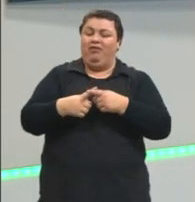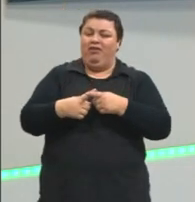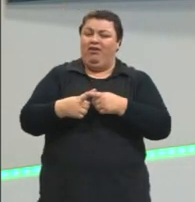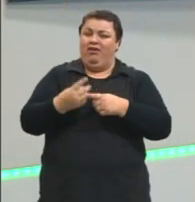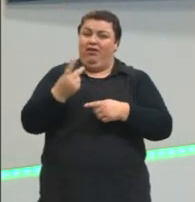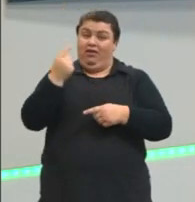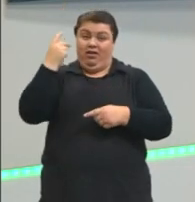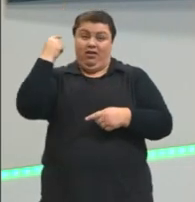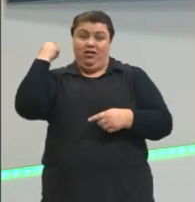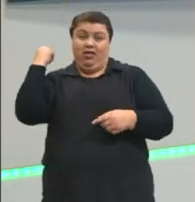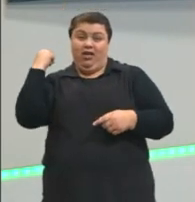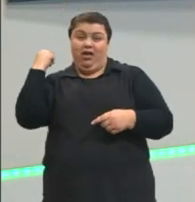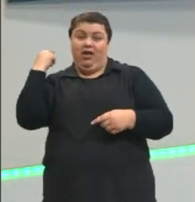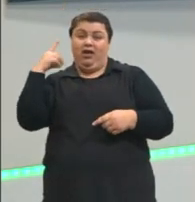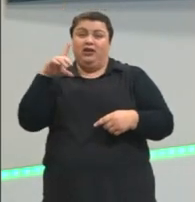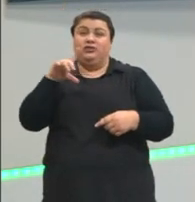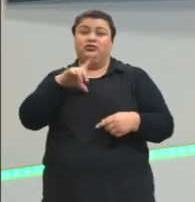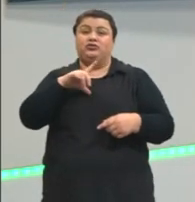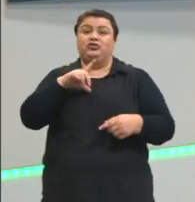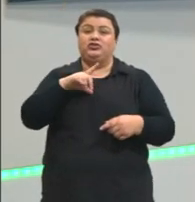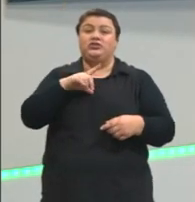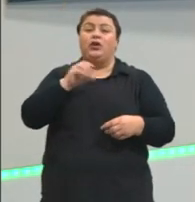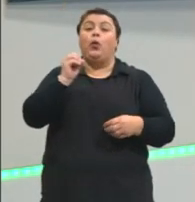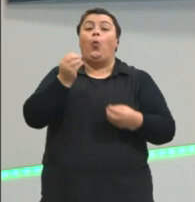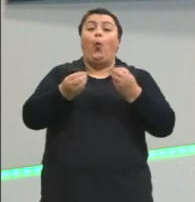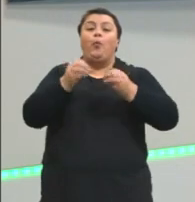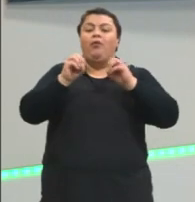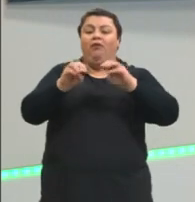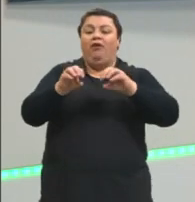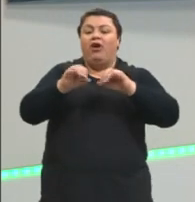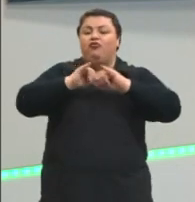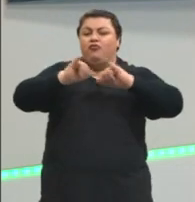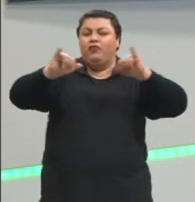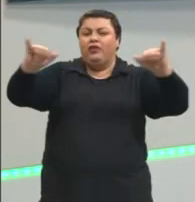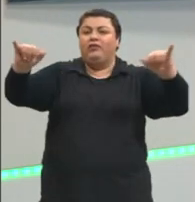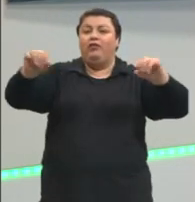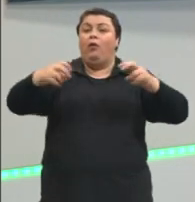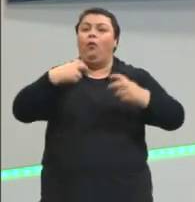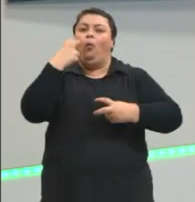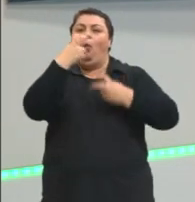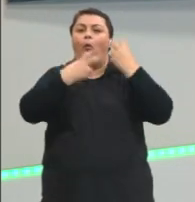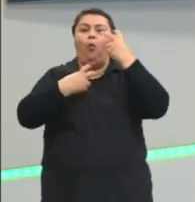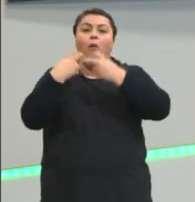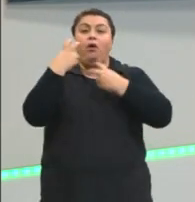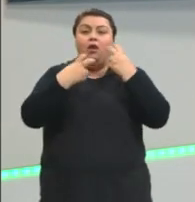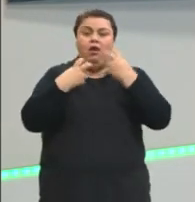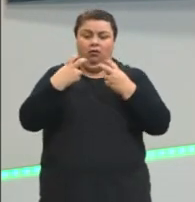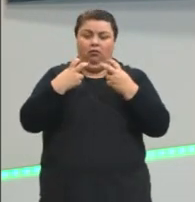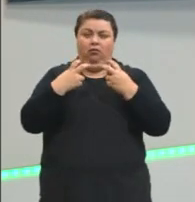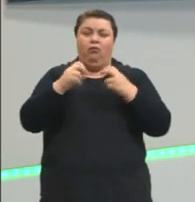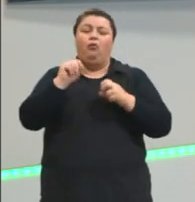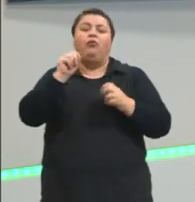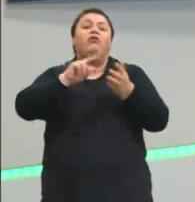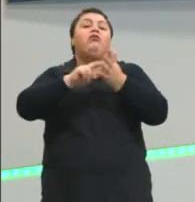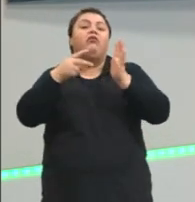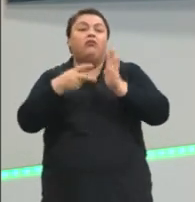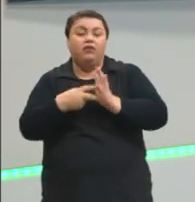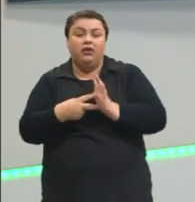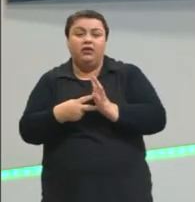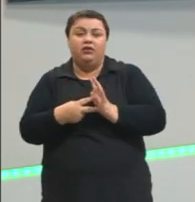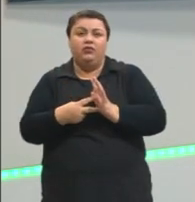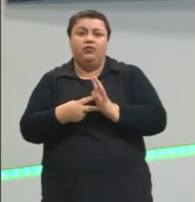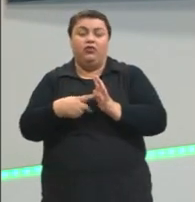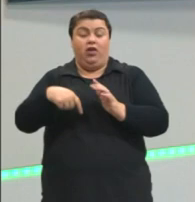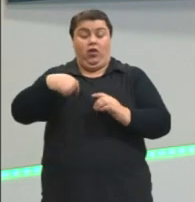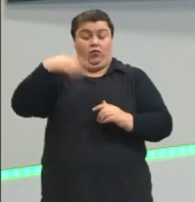divulgação oral. Toda divulgação de conhecimento se dava via oral. O quer dizer isso? Eu